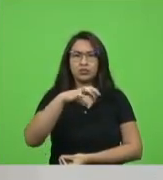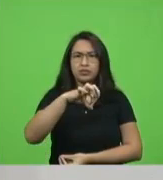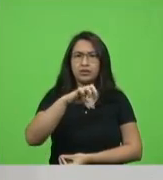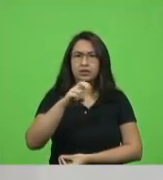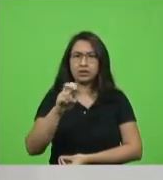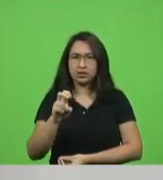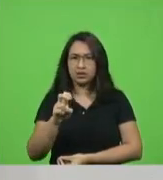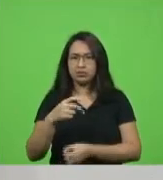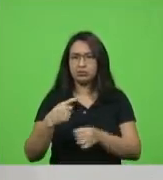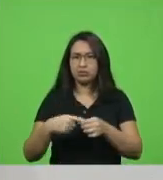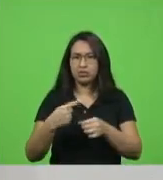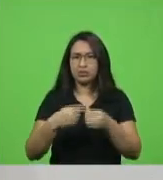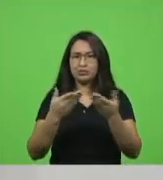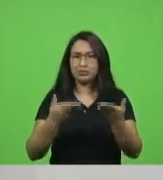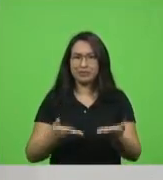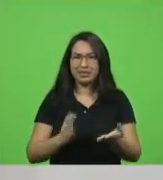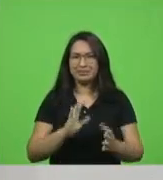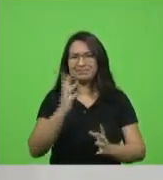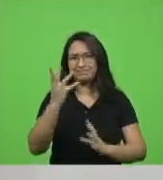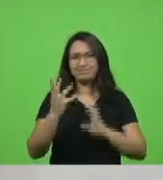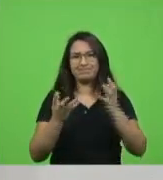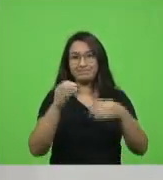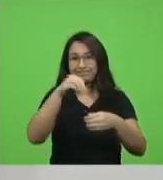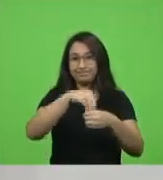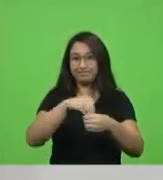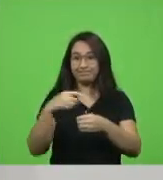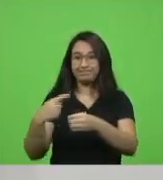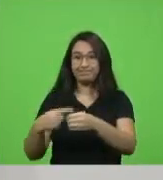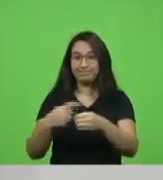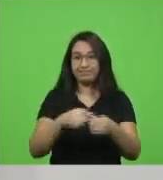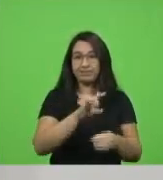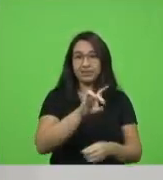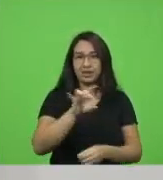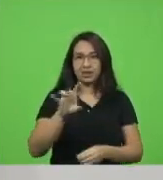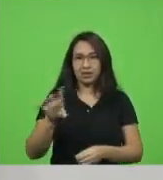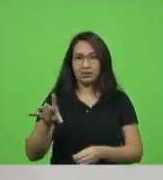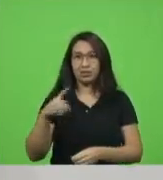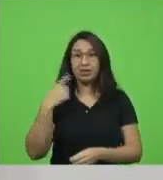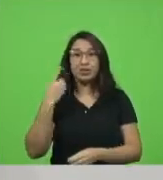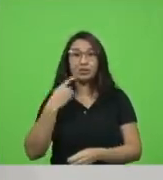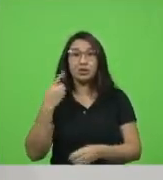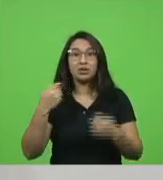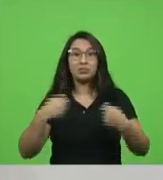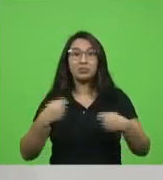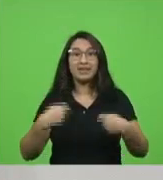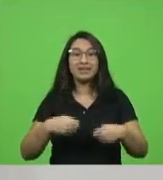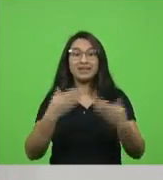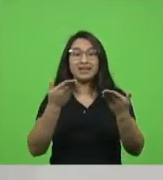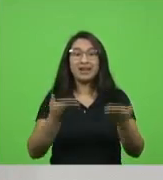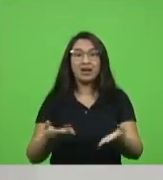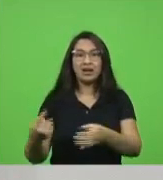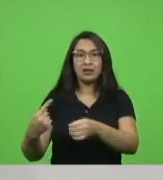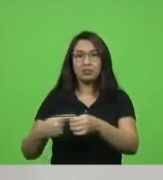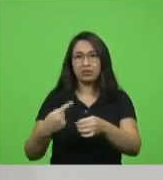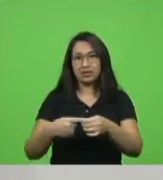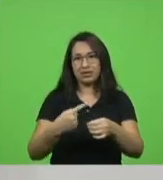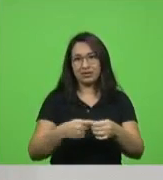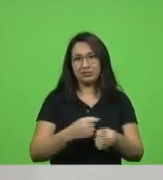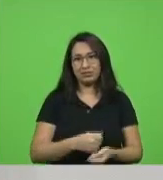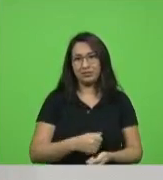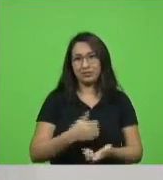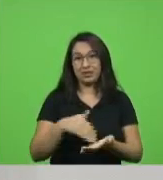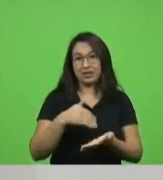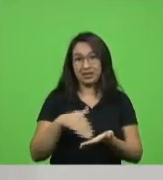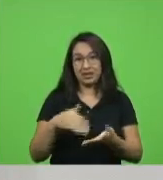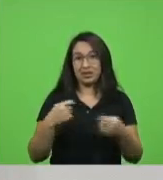municípios catarinenses e é lá que o deputado tem que estar é lá que o secretário tem que estar é